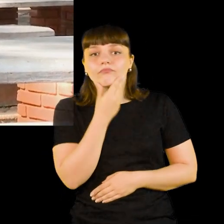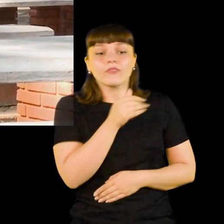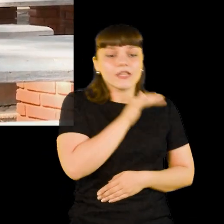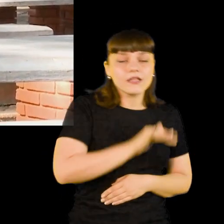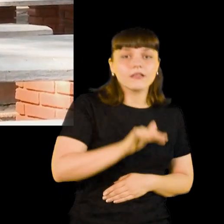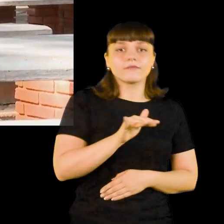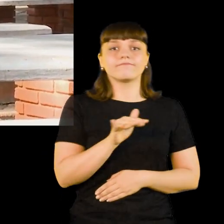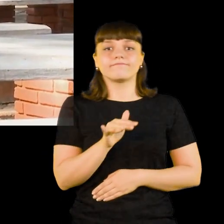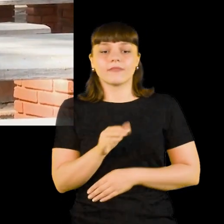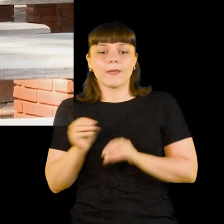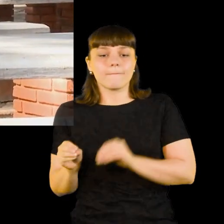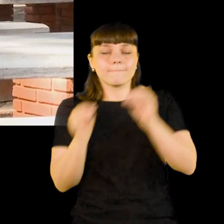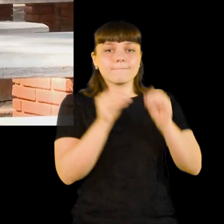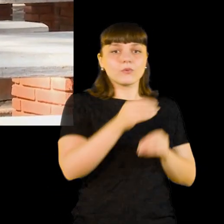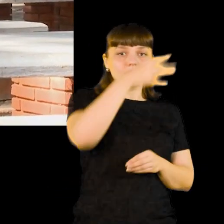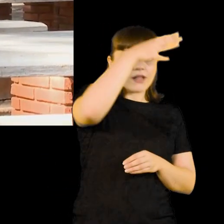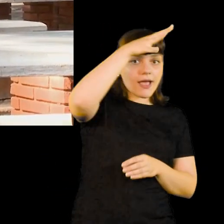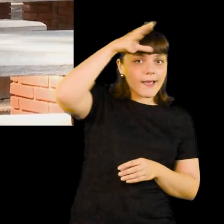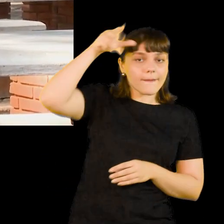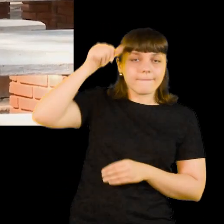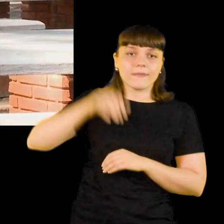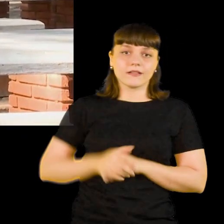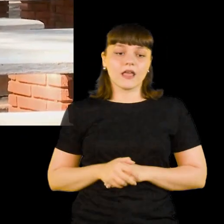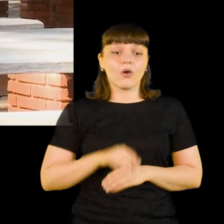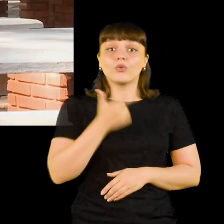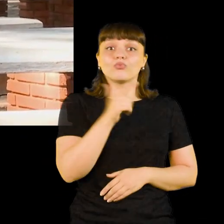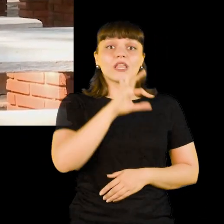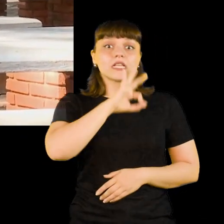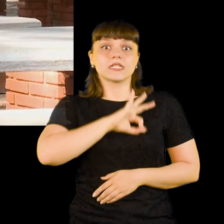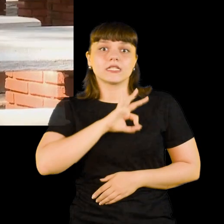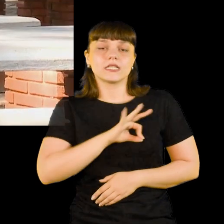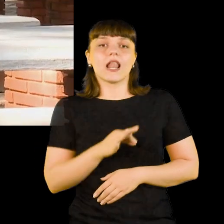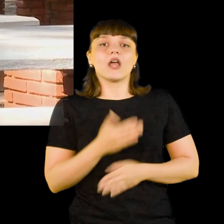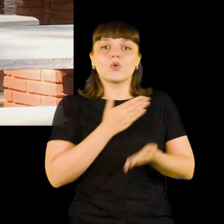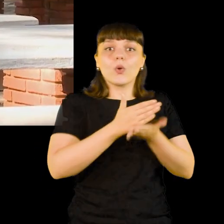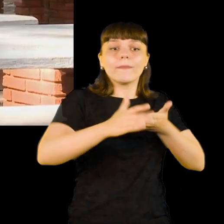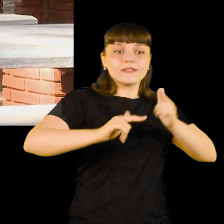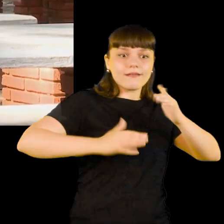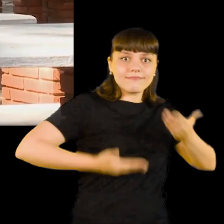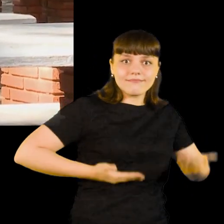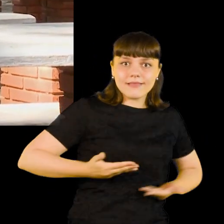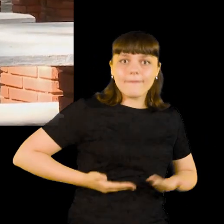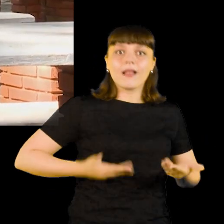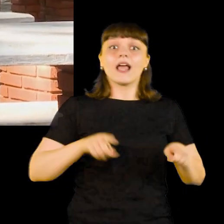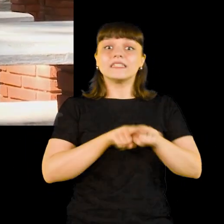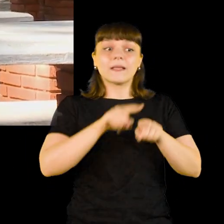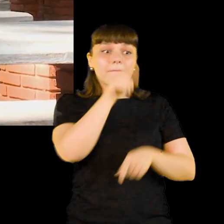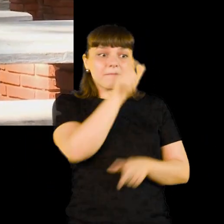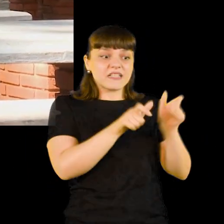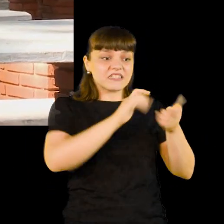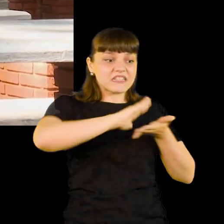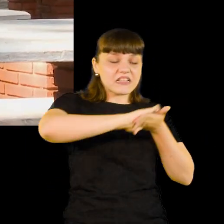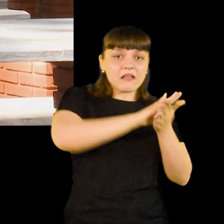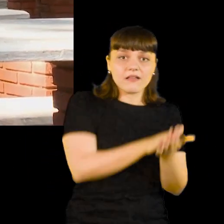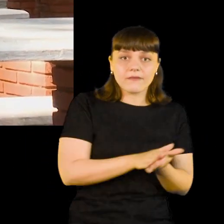para Manaus para o trabalho doméstico. Elas não recebiam salário e ainda eram maltratadas. E assim como hoje, na época,